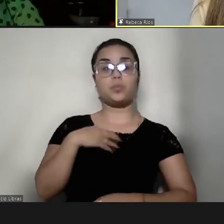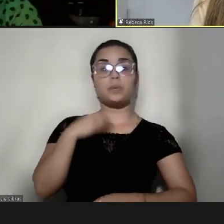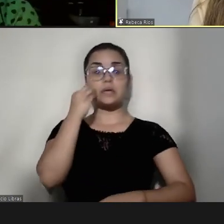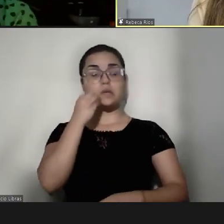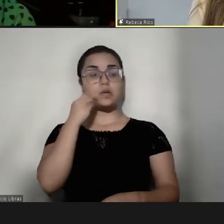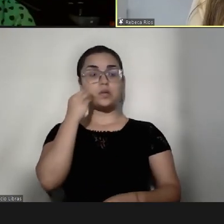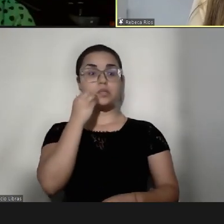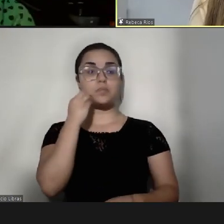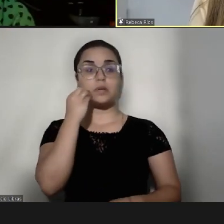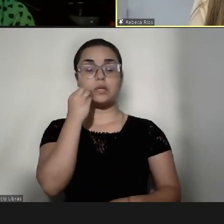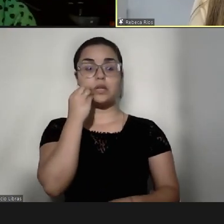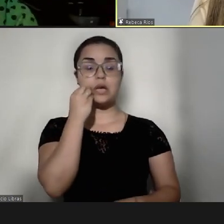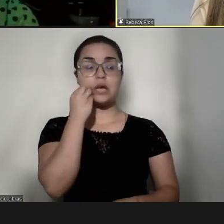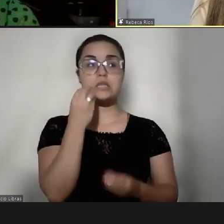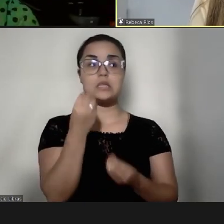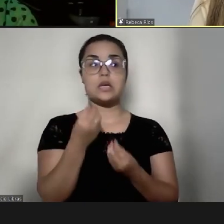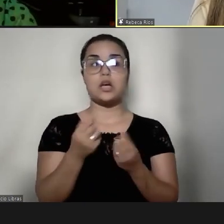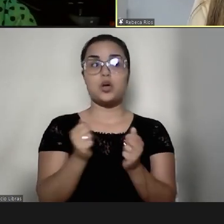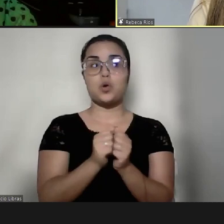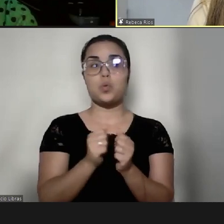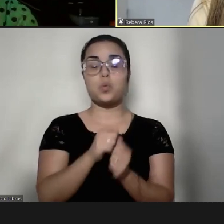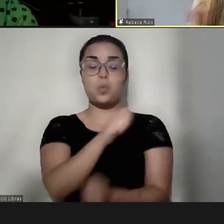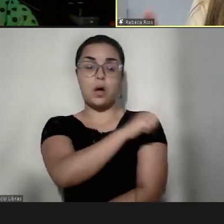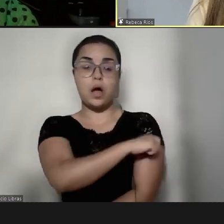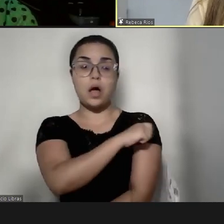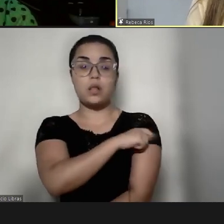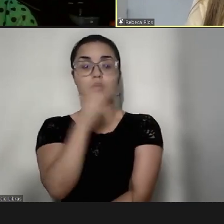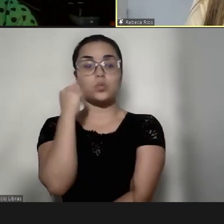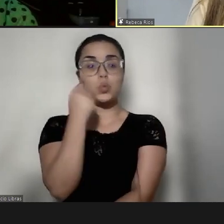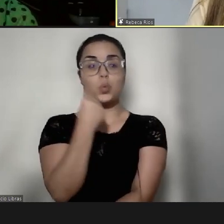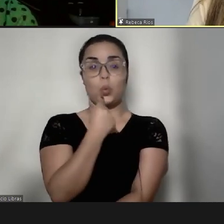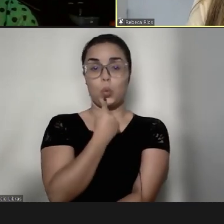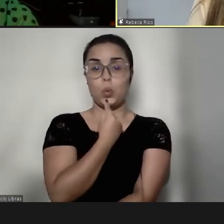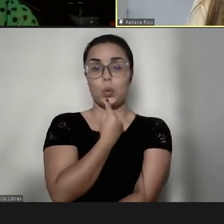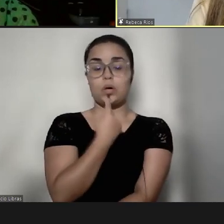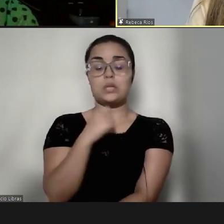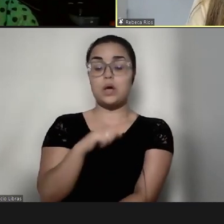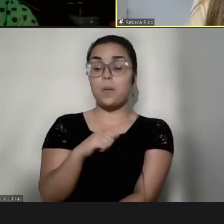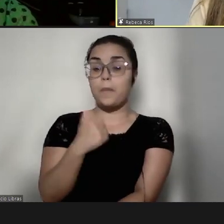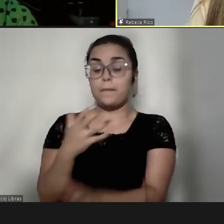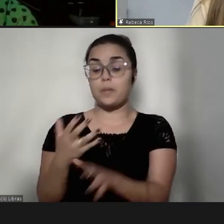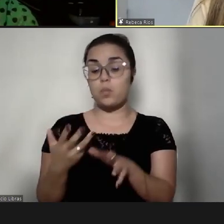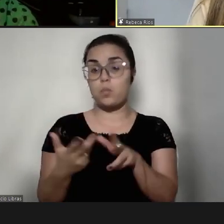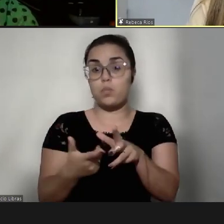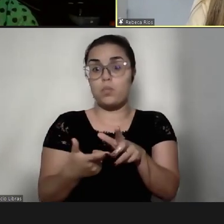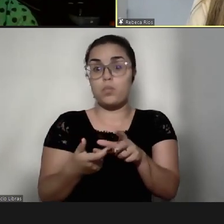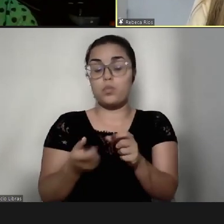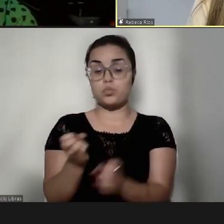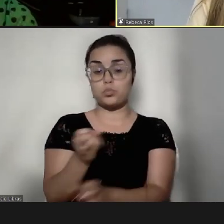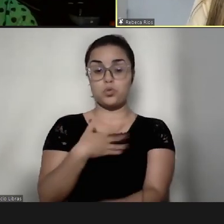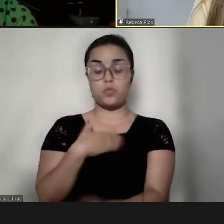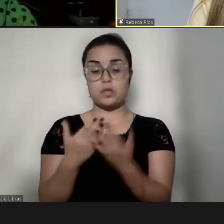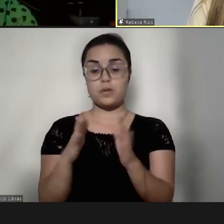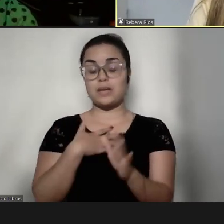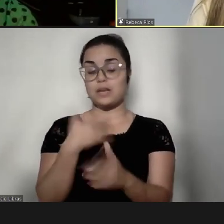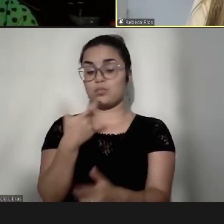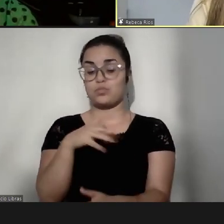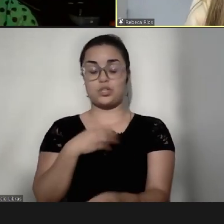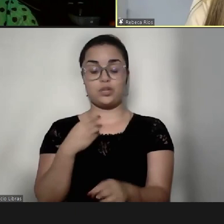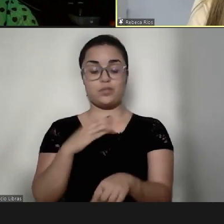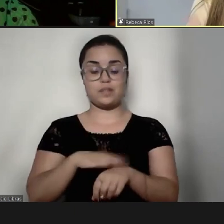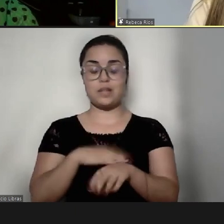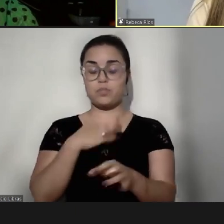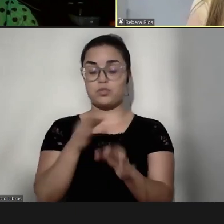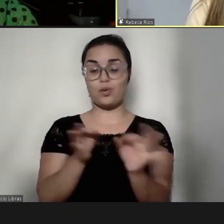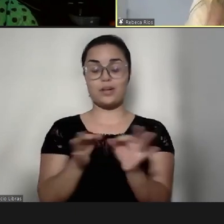alunos surdos, então, assim, para mim, foi um mundo novo que se abriu, mas que eu não tive tempo de me preparar, eu tive que